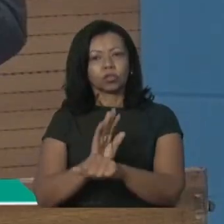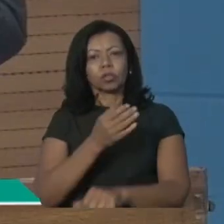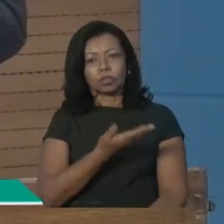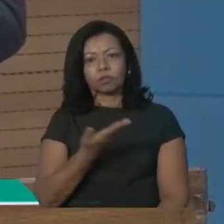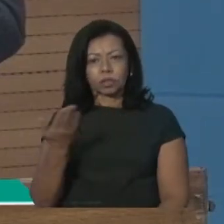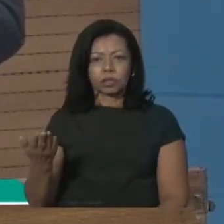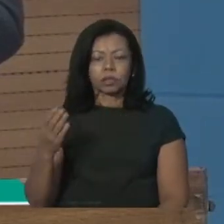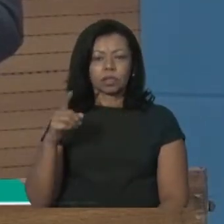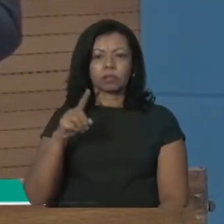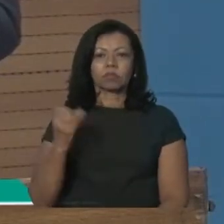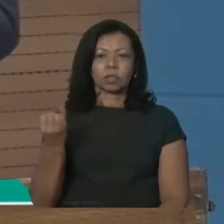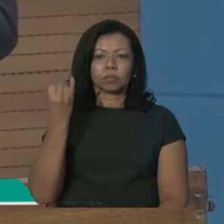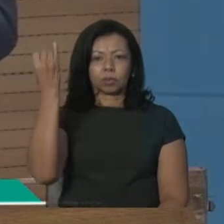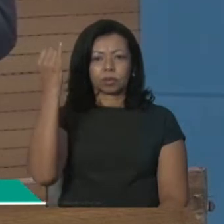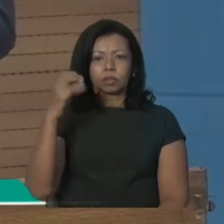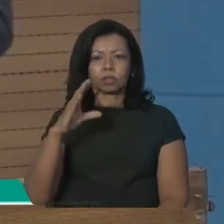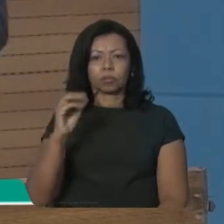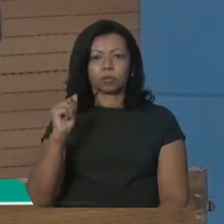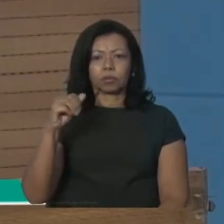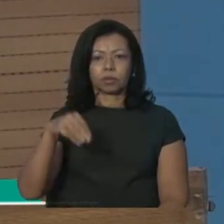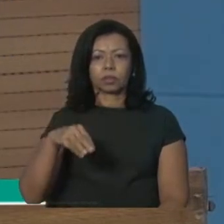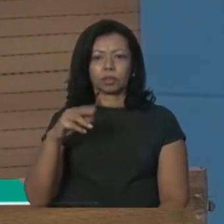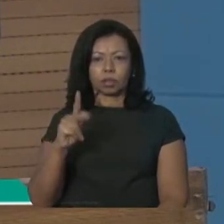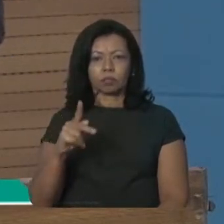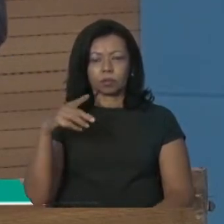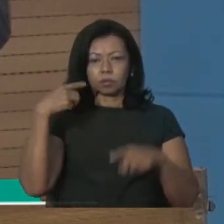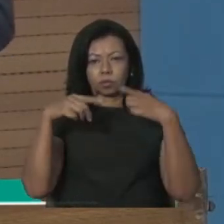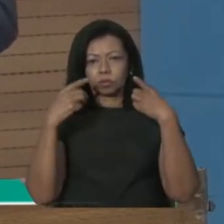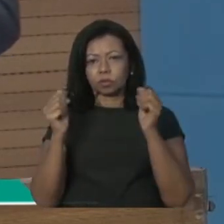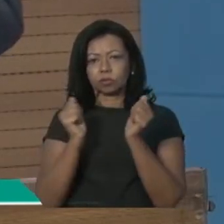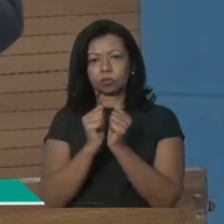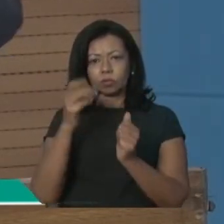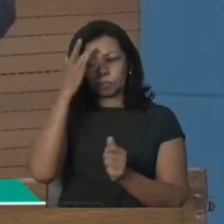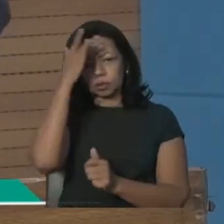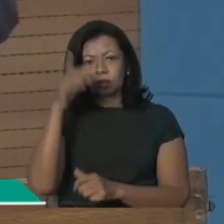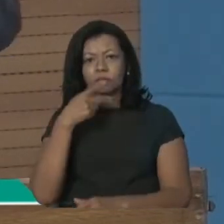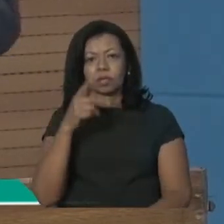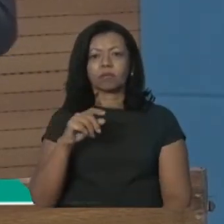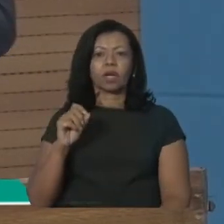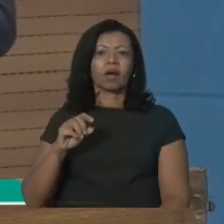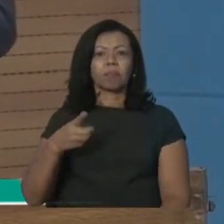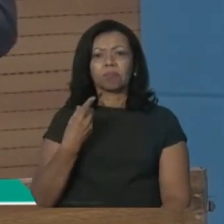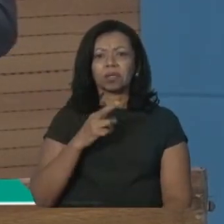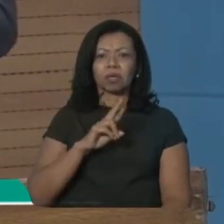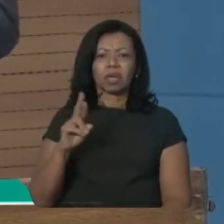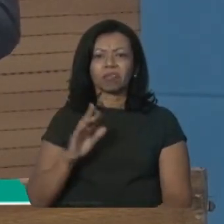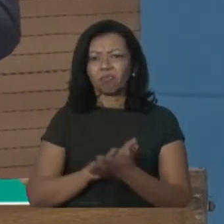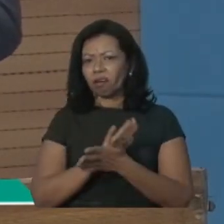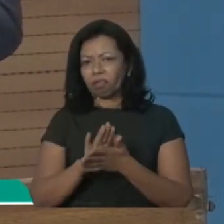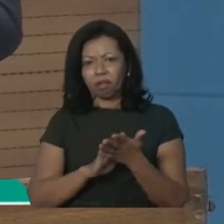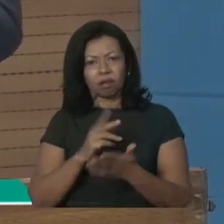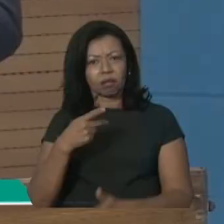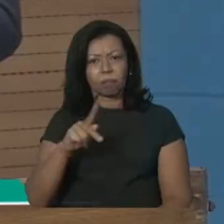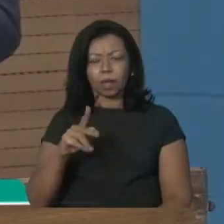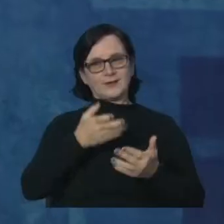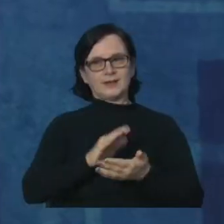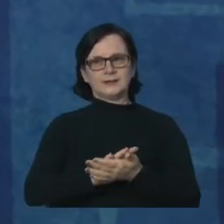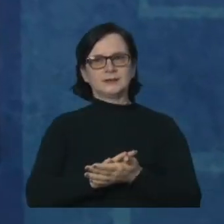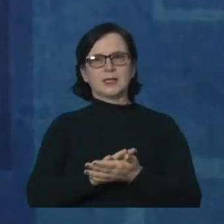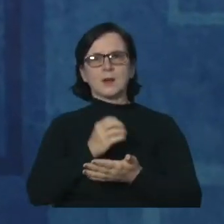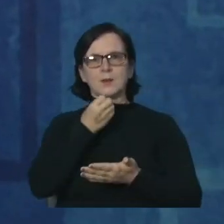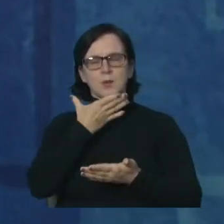hoje. Emocionado, o atual presidente do Campo, Alex Ferreira, destacou a importância da instituição.